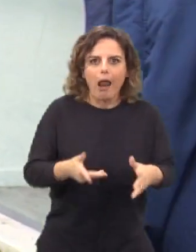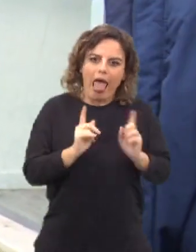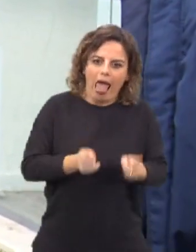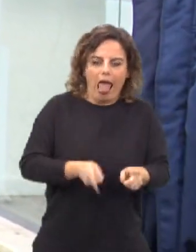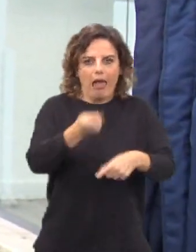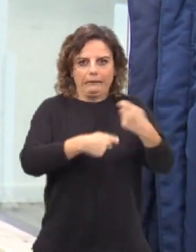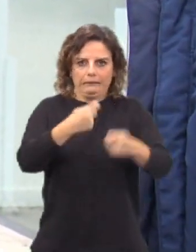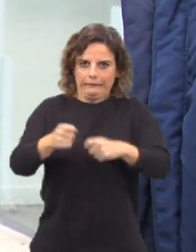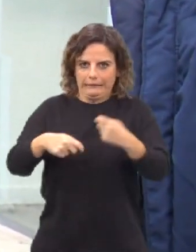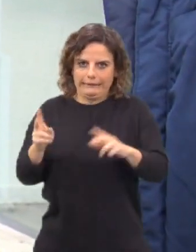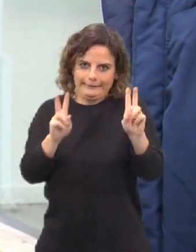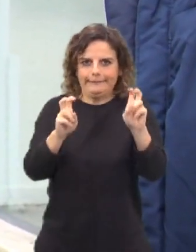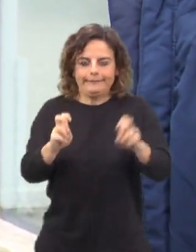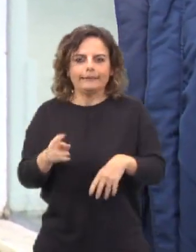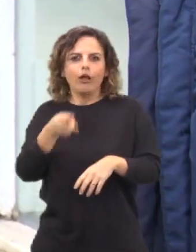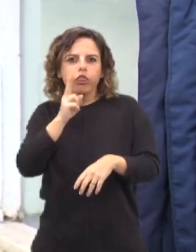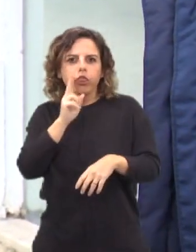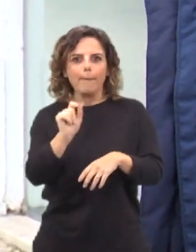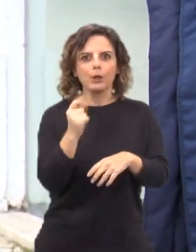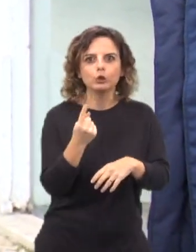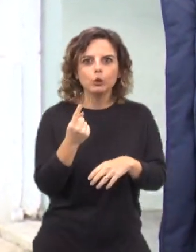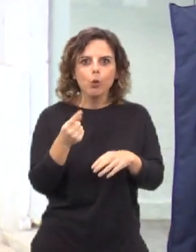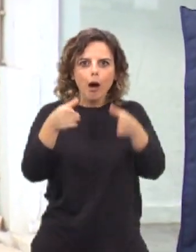para a audiência do minuto.